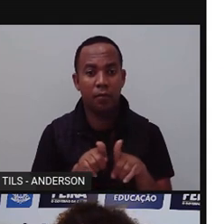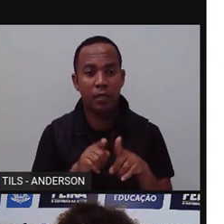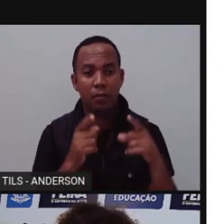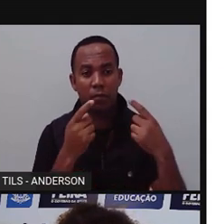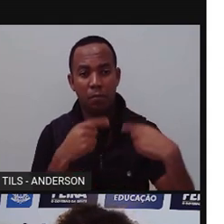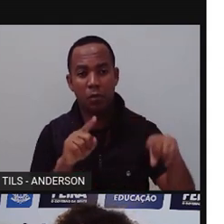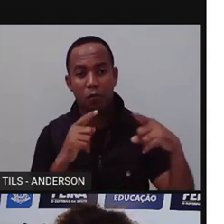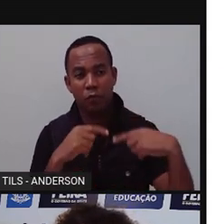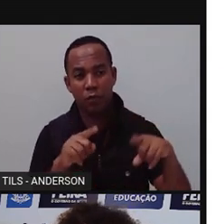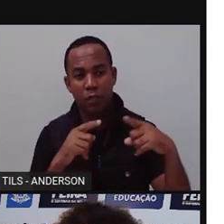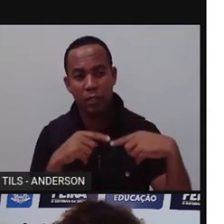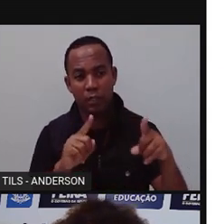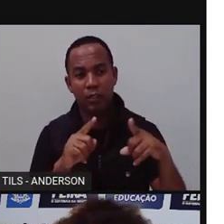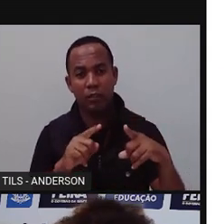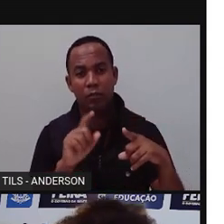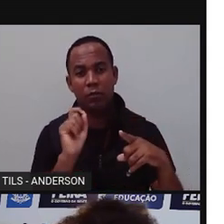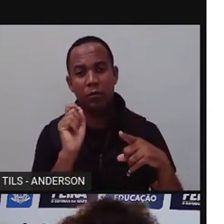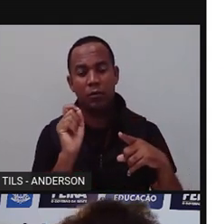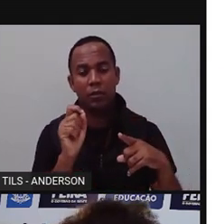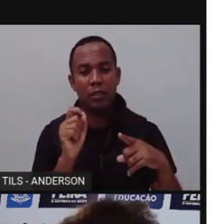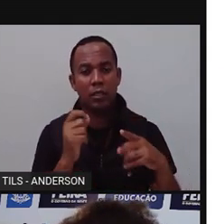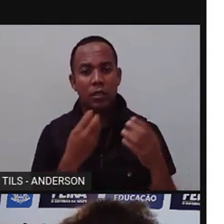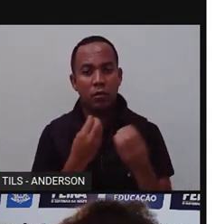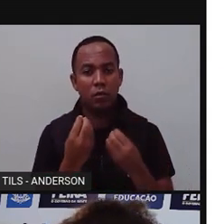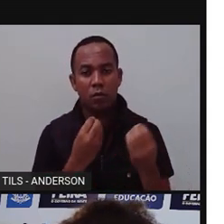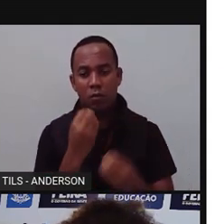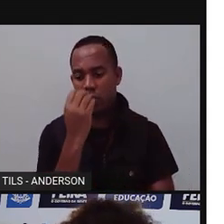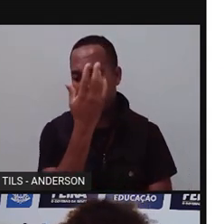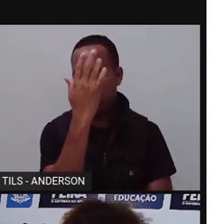Provocando profundas alterações sobre o meio natural.